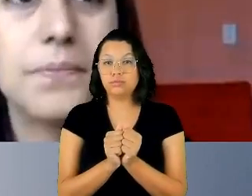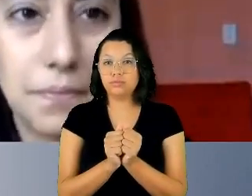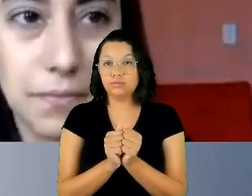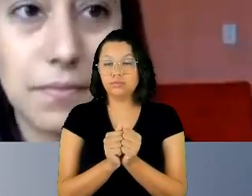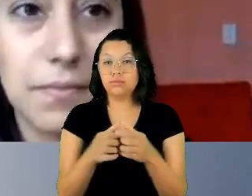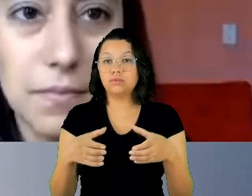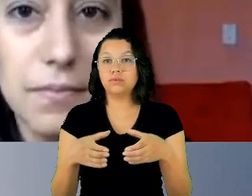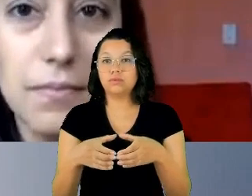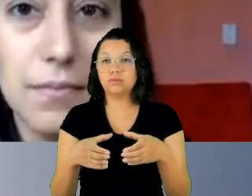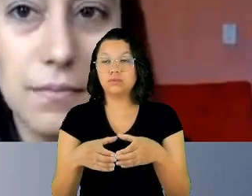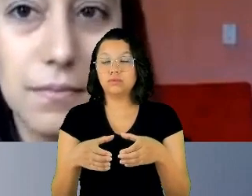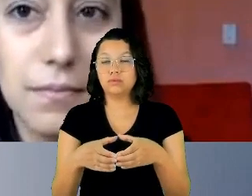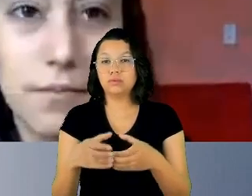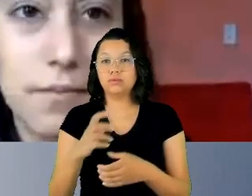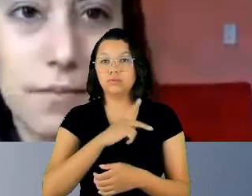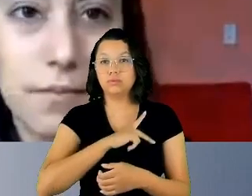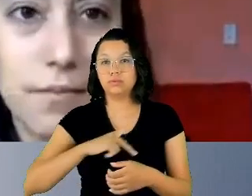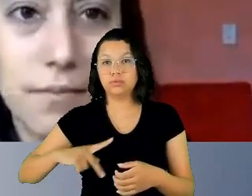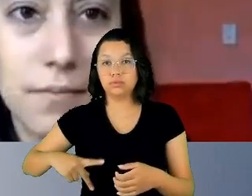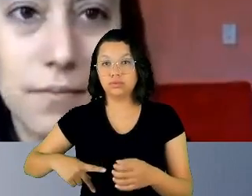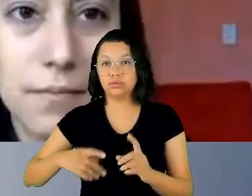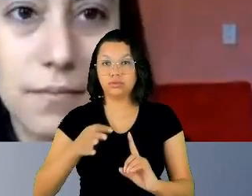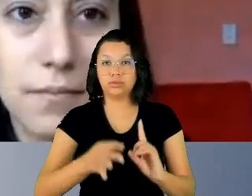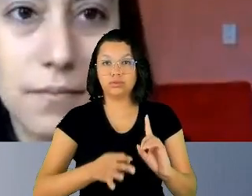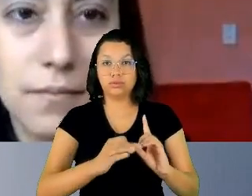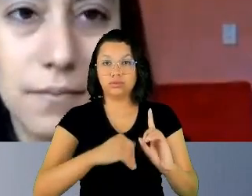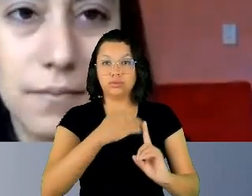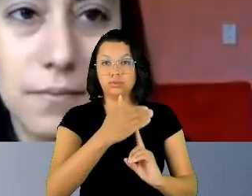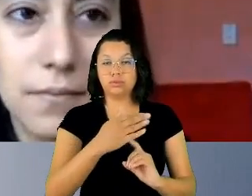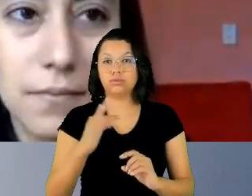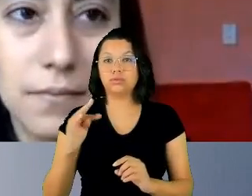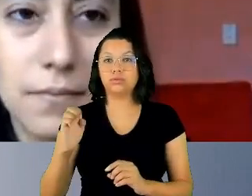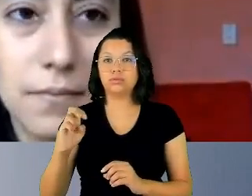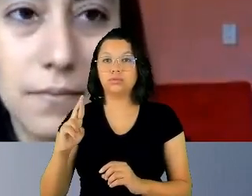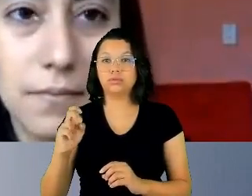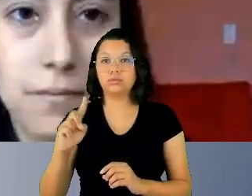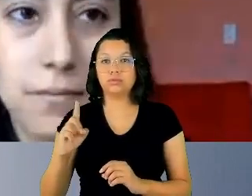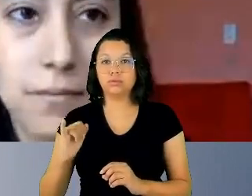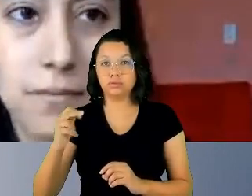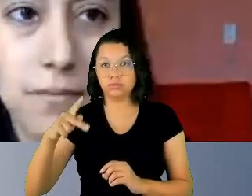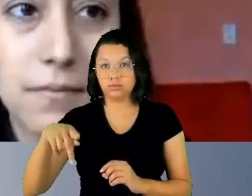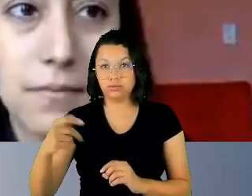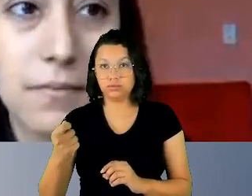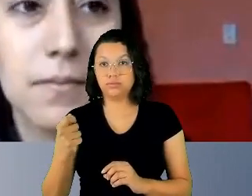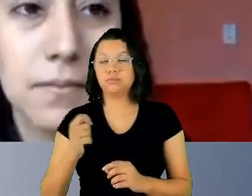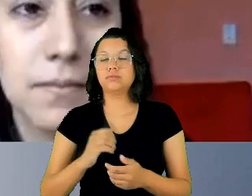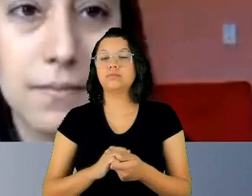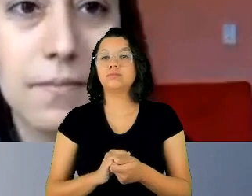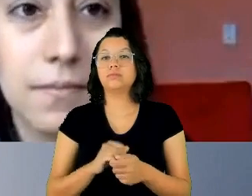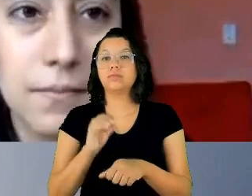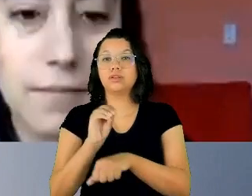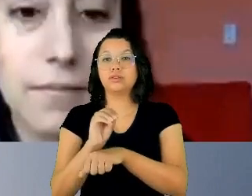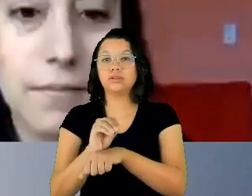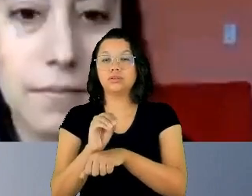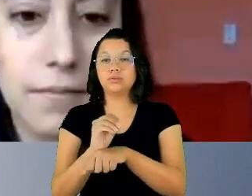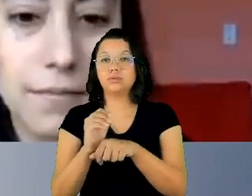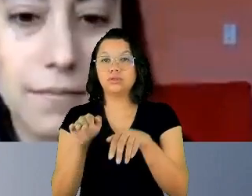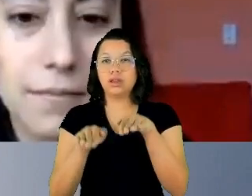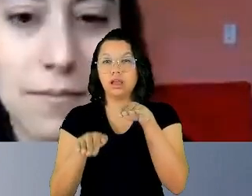comissão presidida pela embarradora Terezinha Caserta, que cuida das questões de equidade e